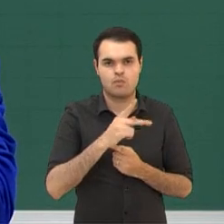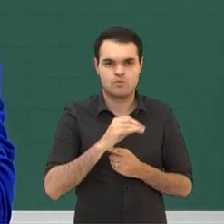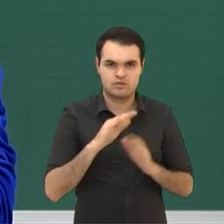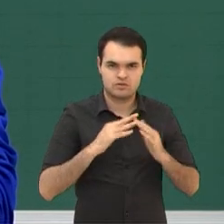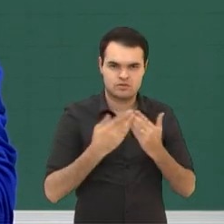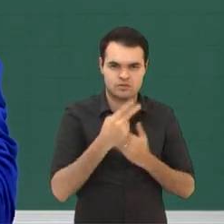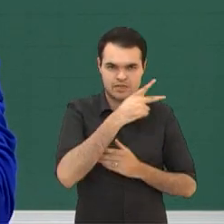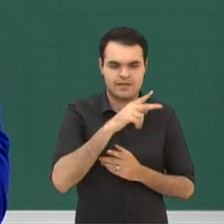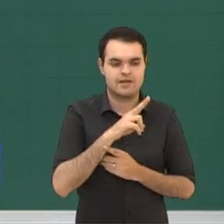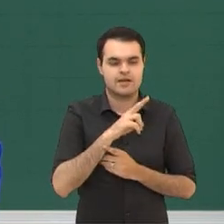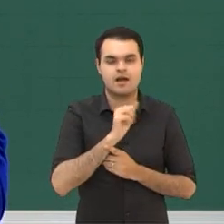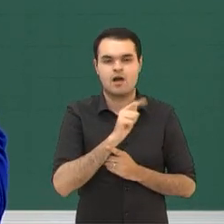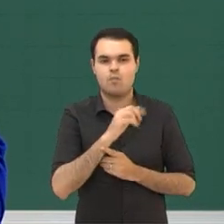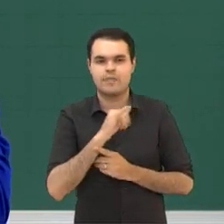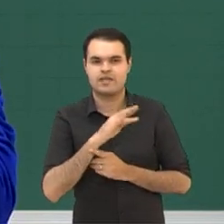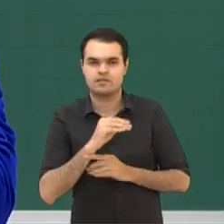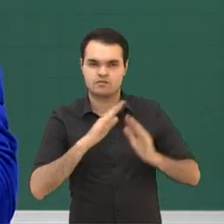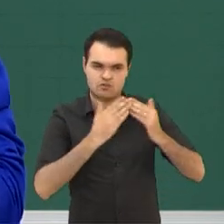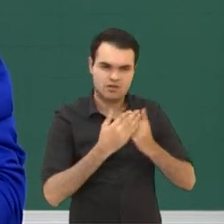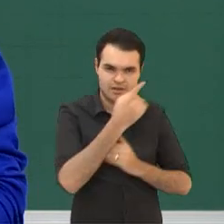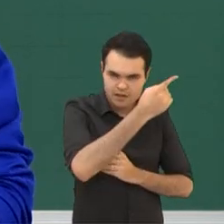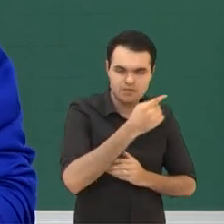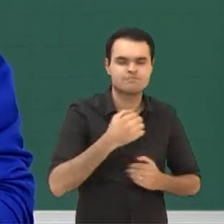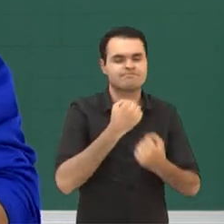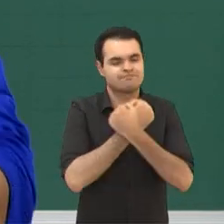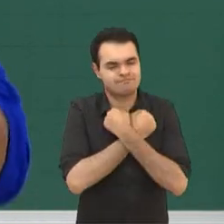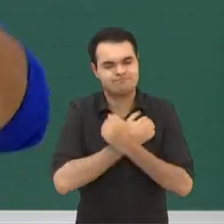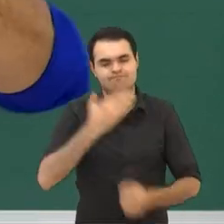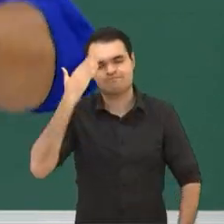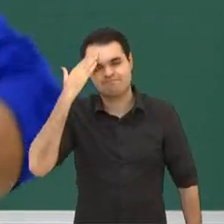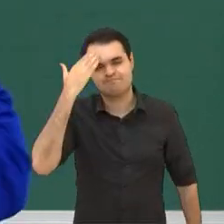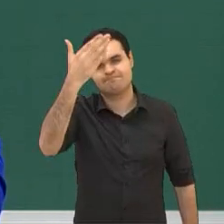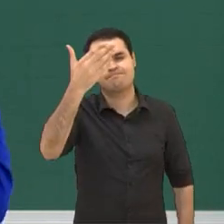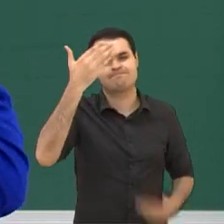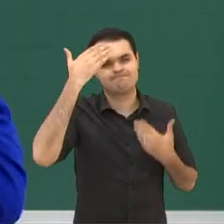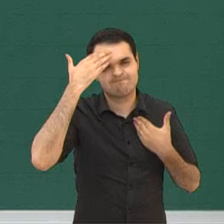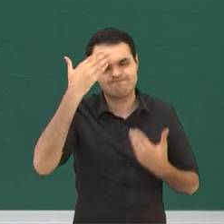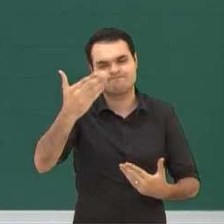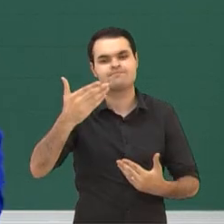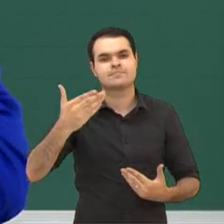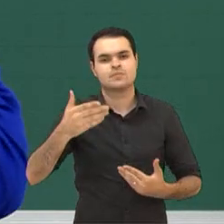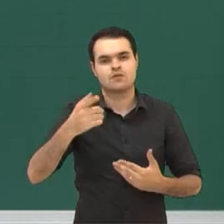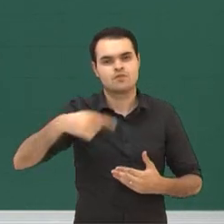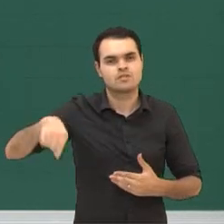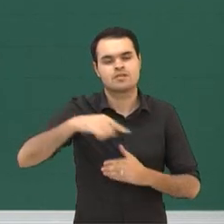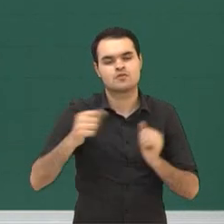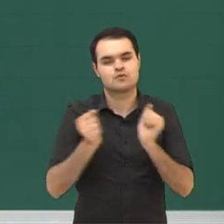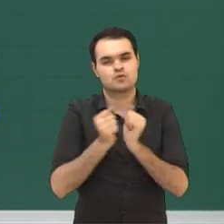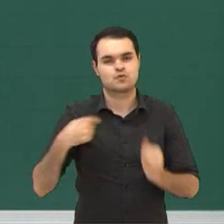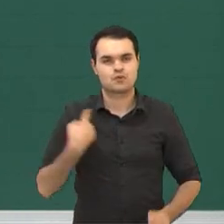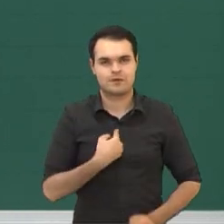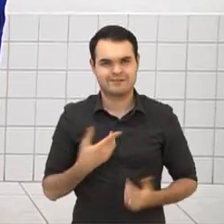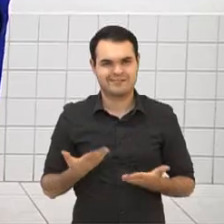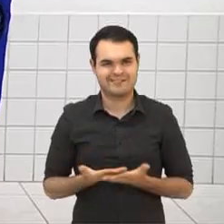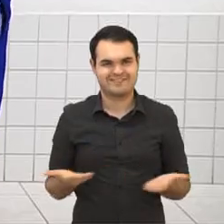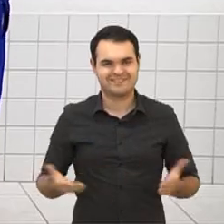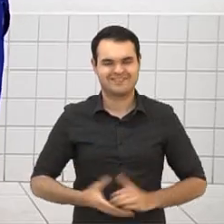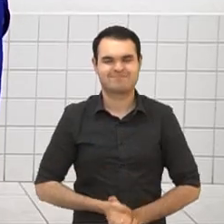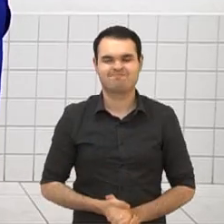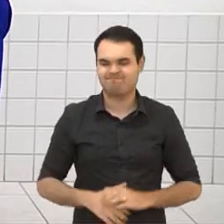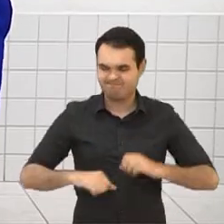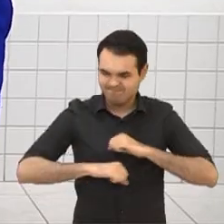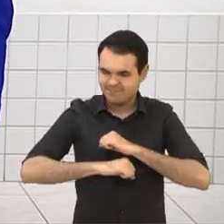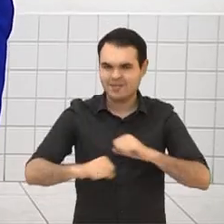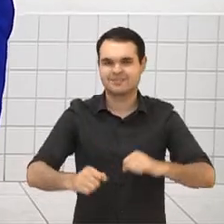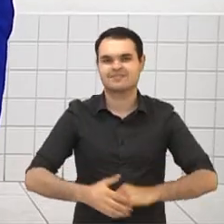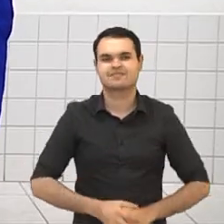Pessoal de Vandir de Almeida, Cornélio Procópio, um abração para vocês e muito obrigado por vocês estarem conosco na aula de hoje. Show de bola, show